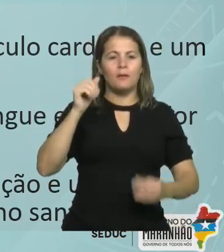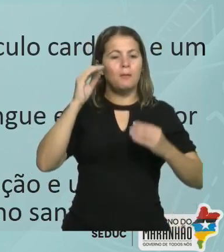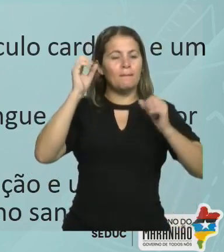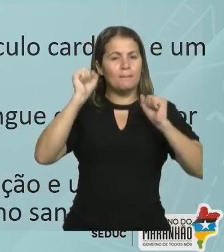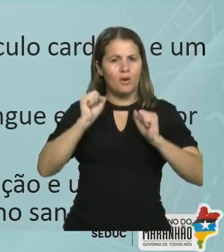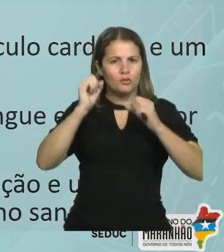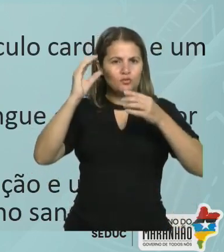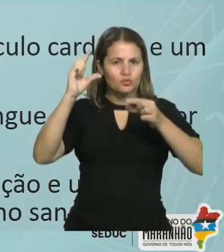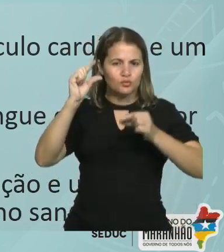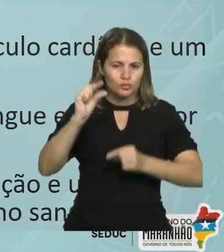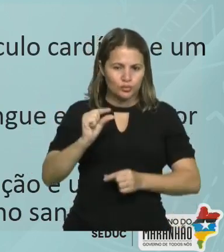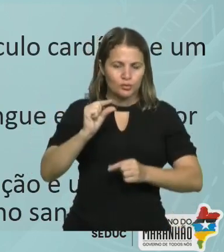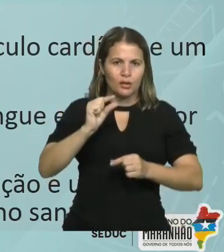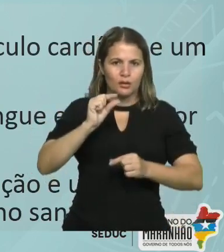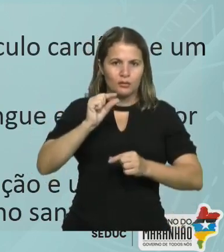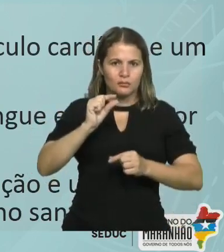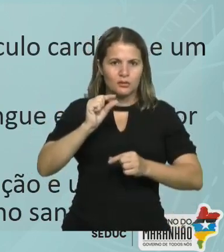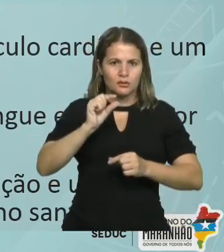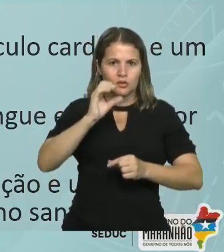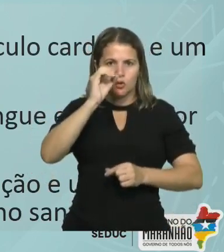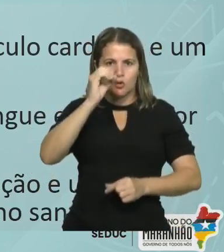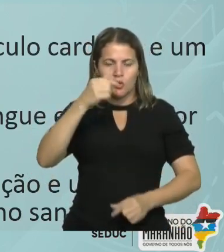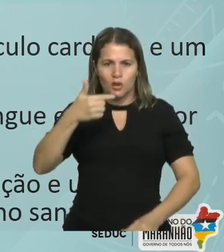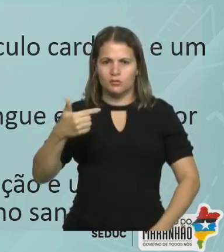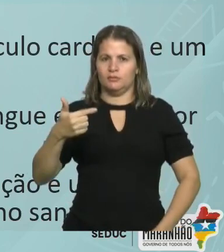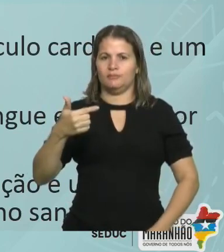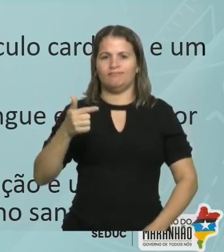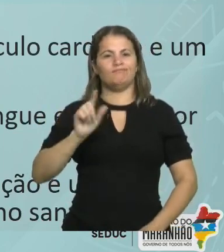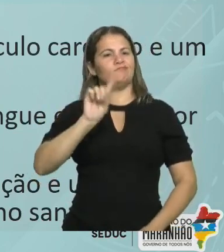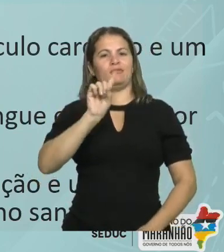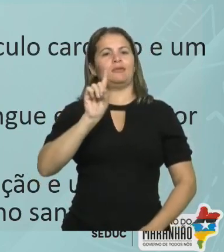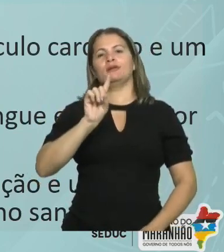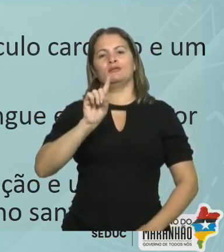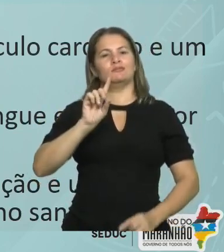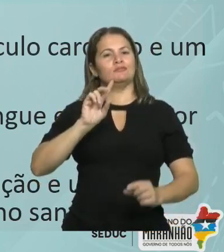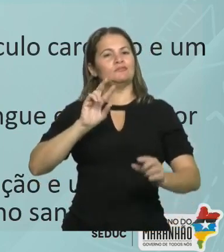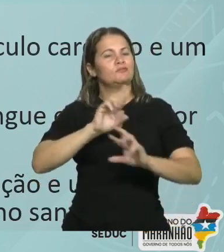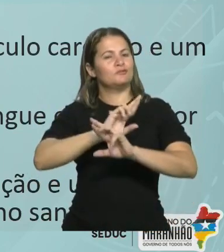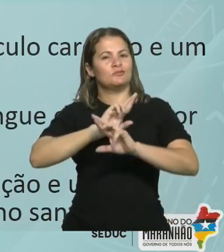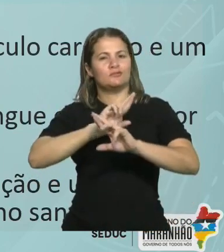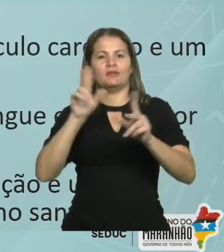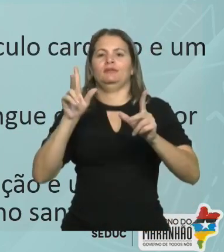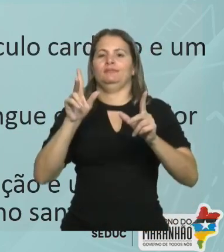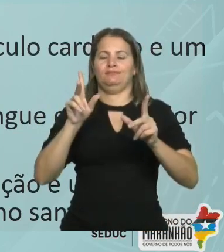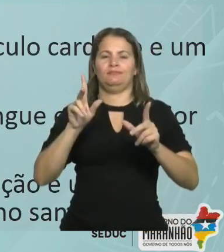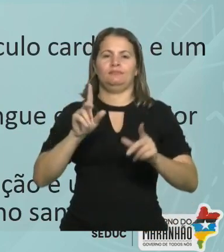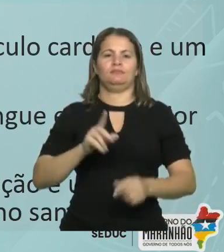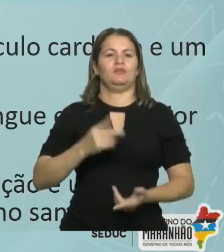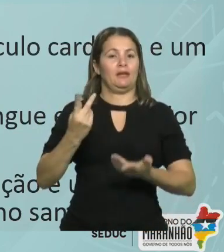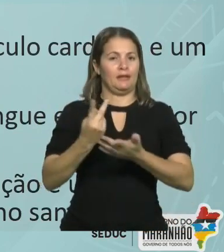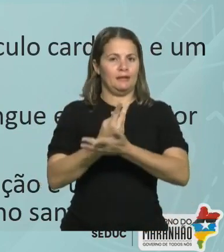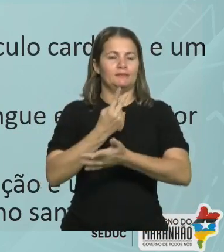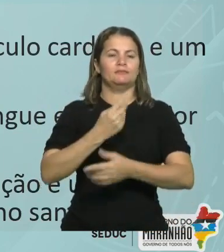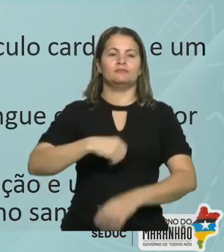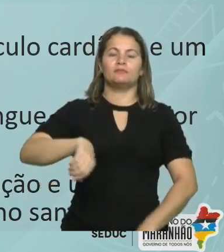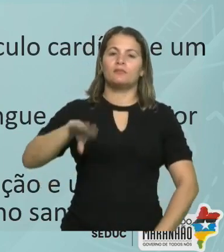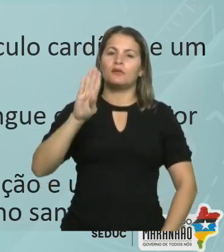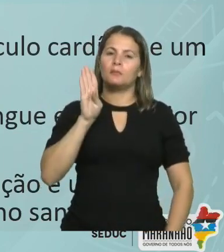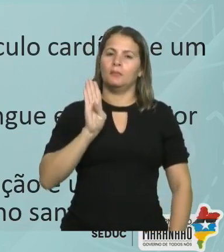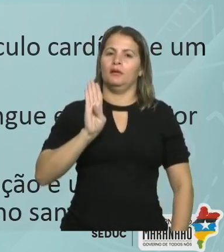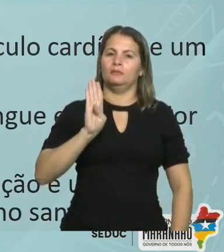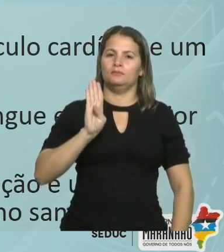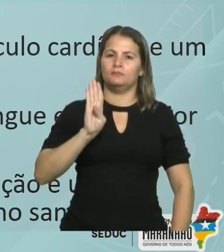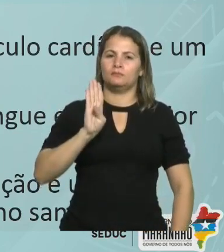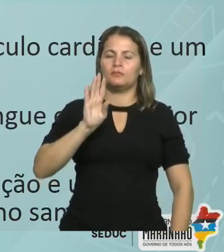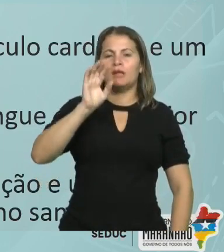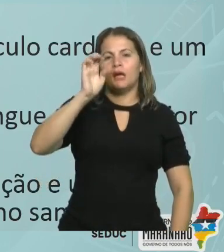Não. Maior taxa de hemácia permite uma maior oxigenação. Alternativa B, um aumento do número